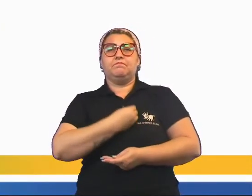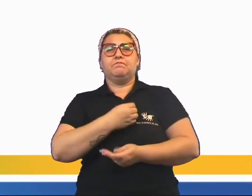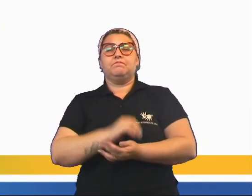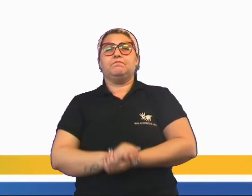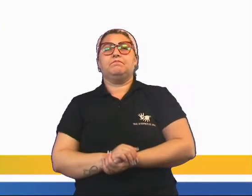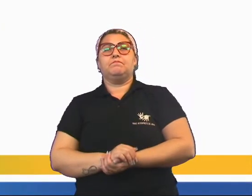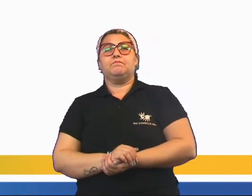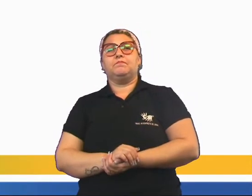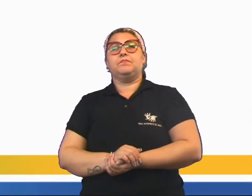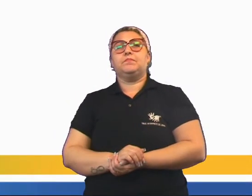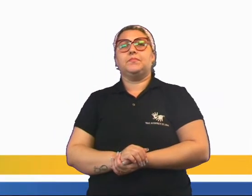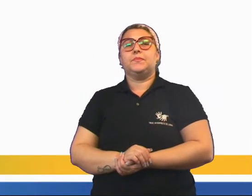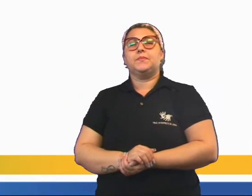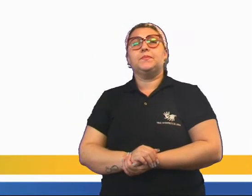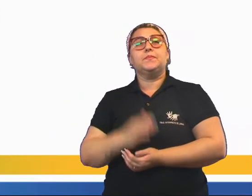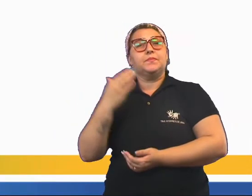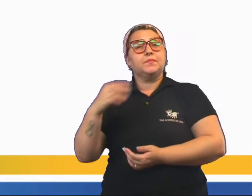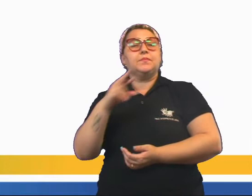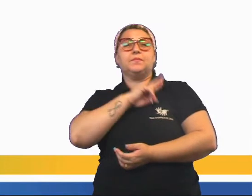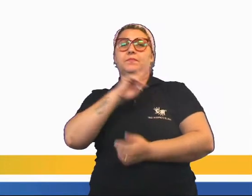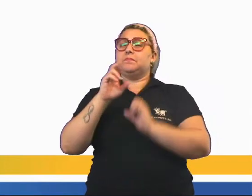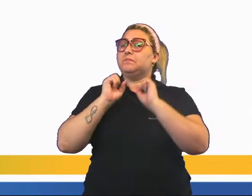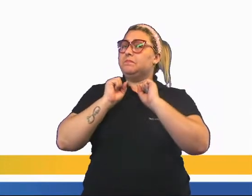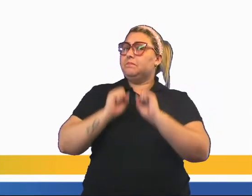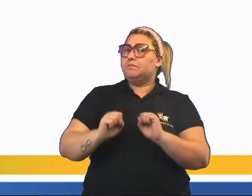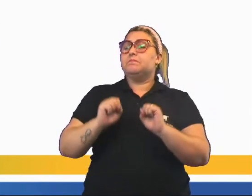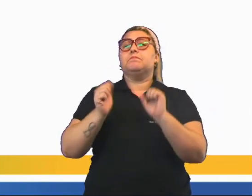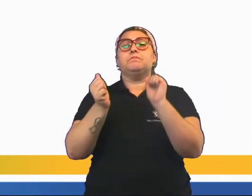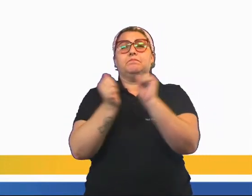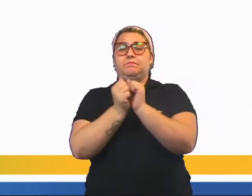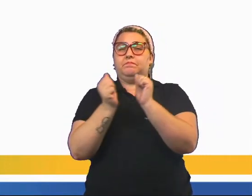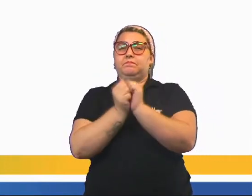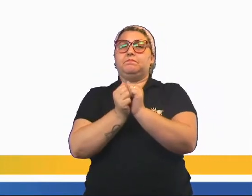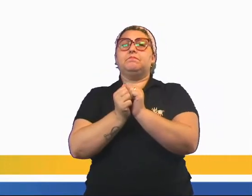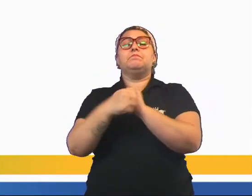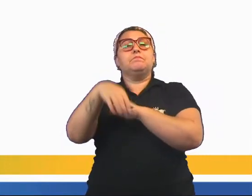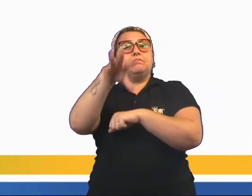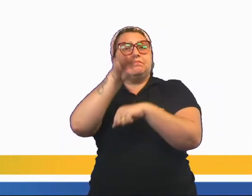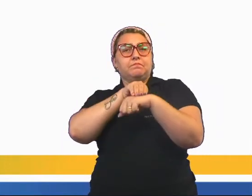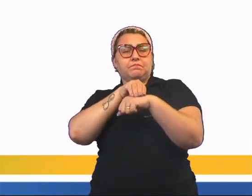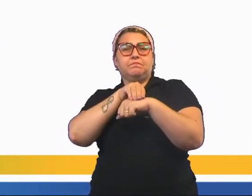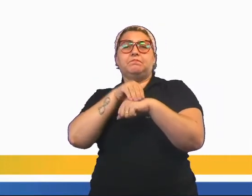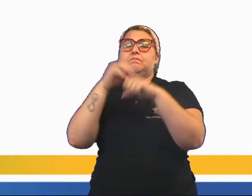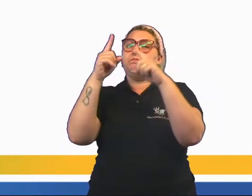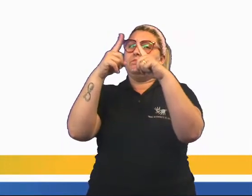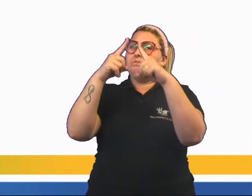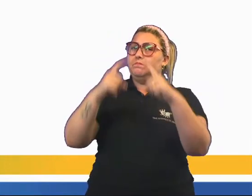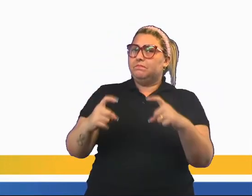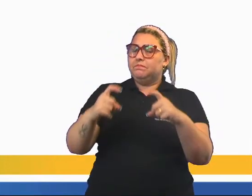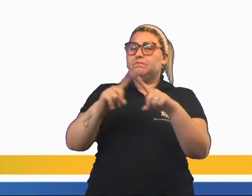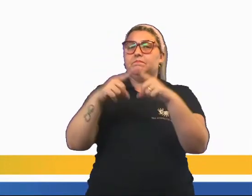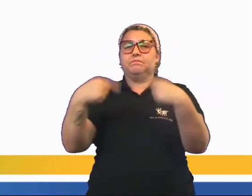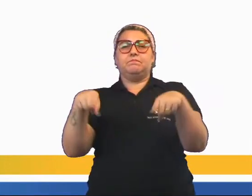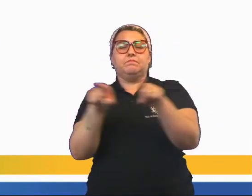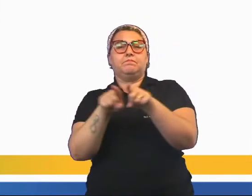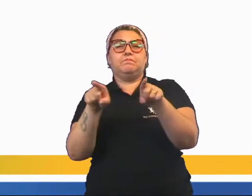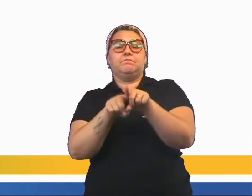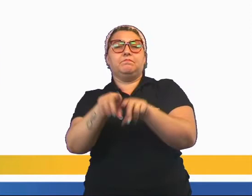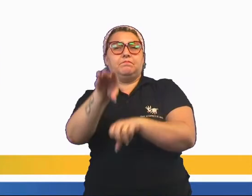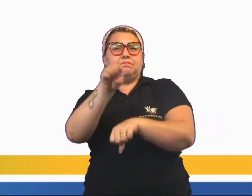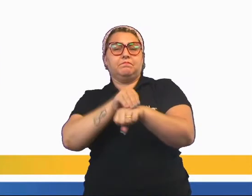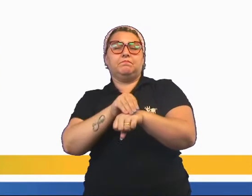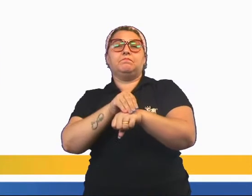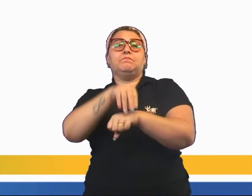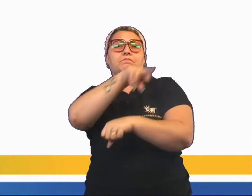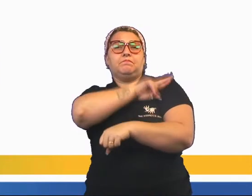algo que tanto ciência como religião podem trabalhar juntas. O conhecimento científico, mas também o conhecimento